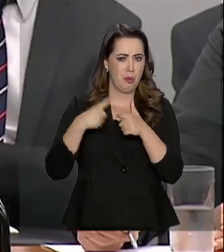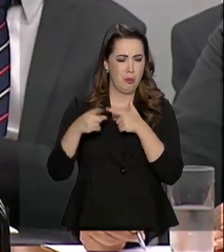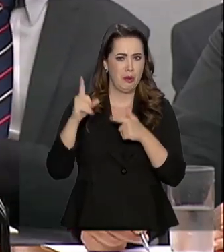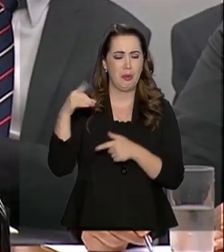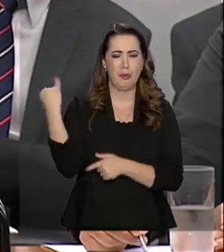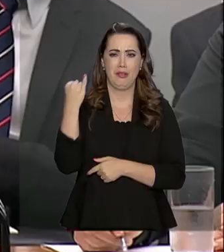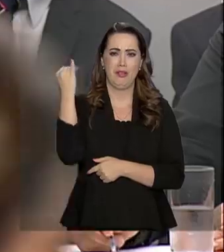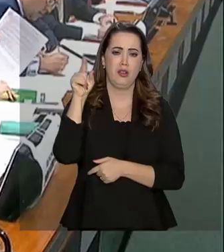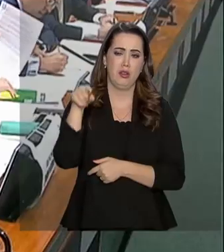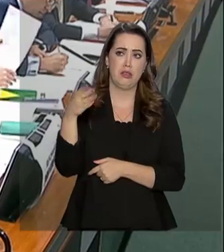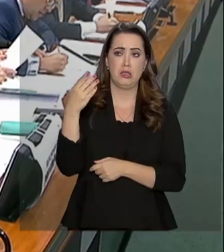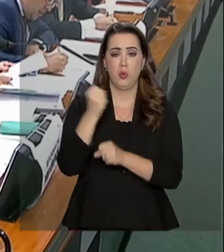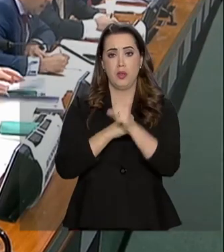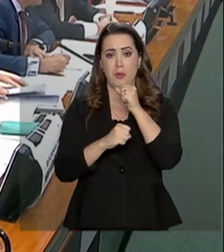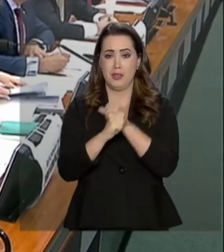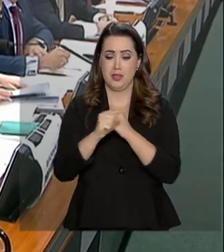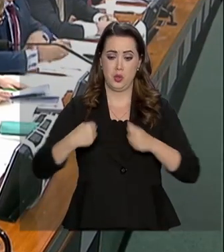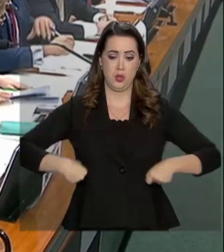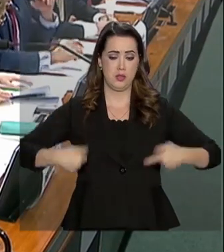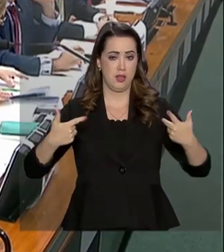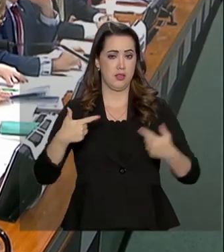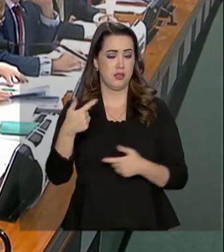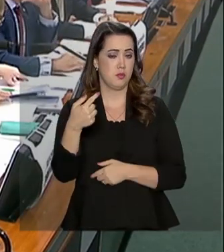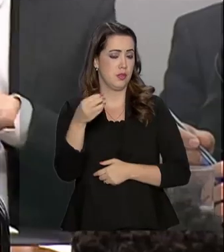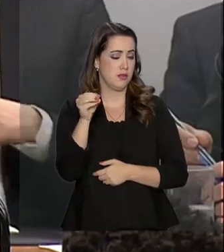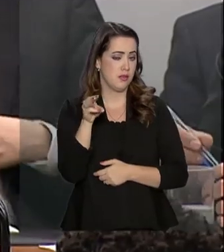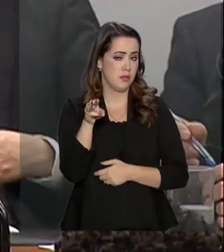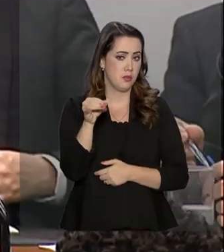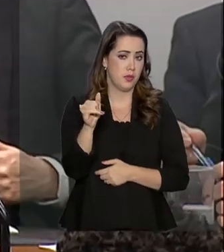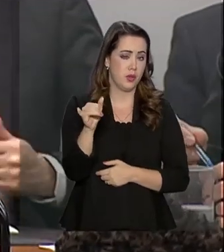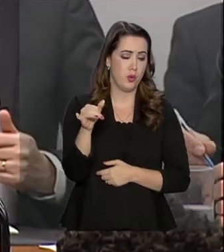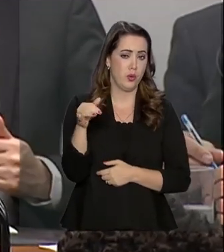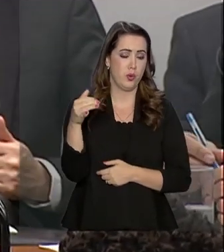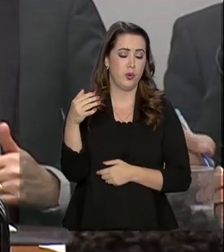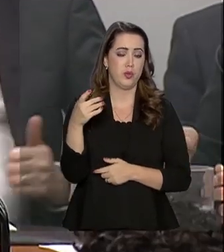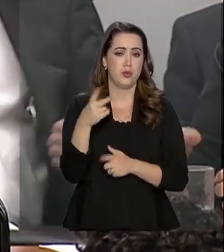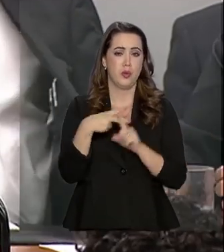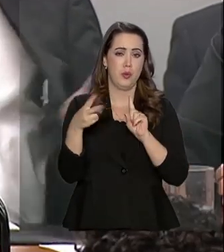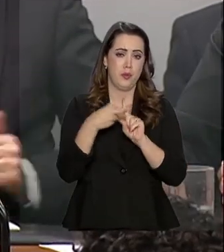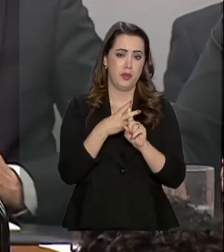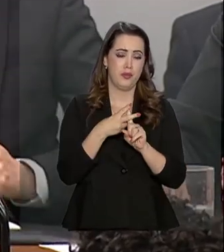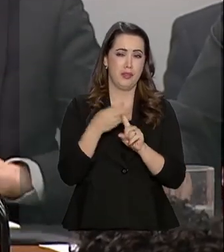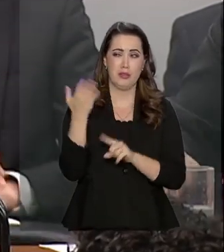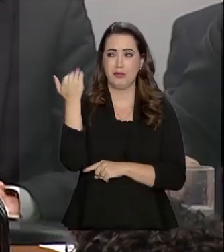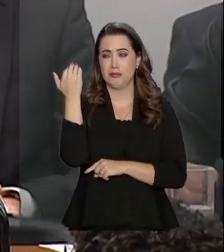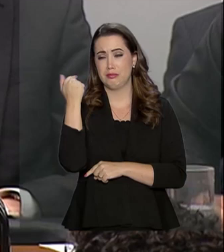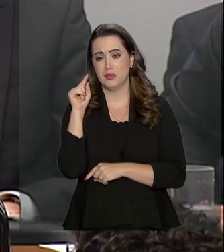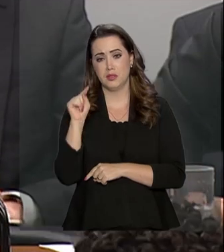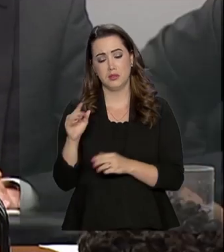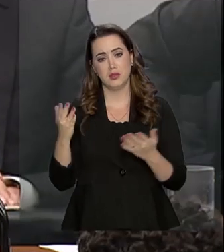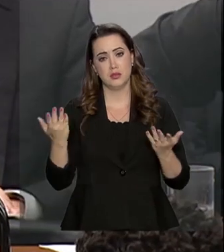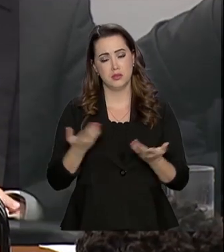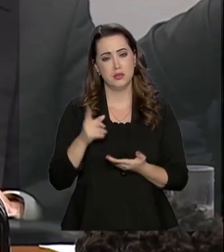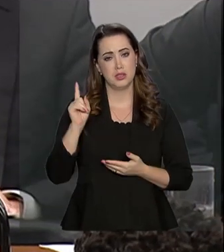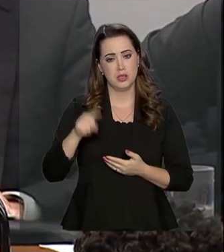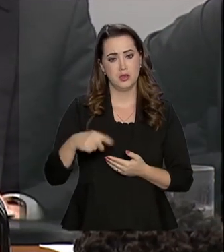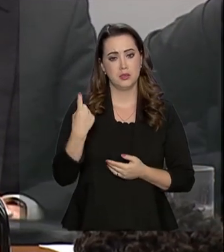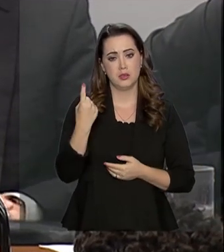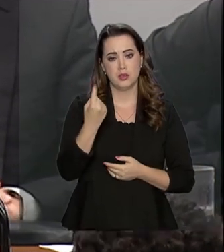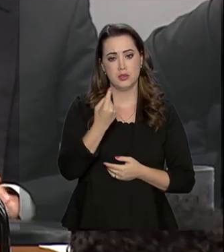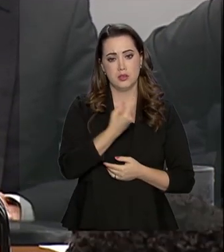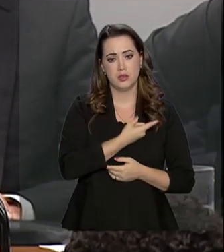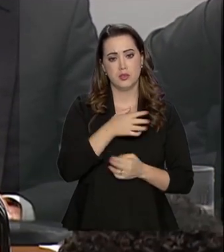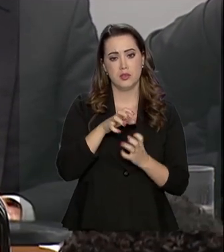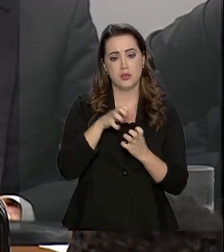gastamos 700 bilhões com a Previdência, que é o passado, que são os nossos